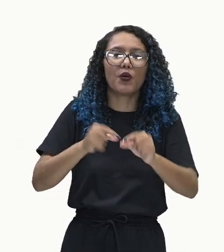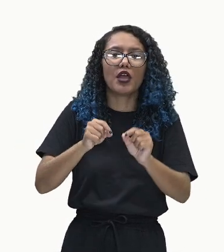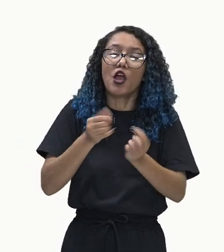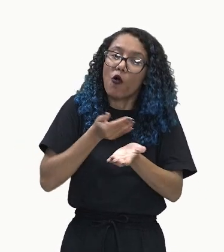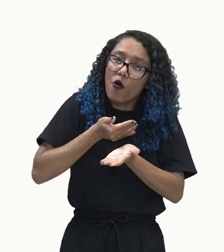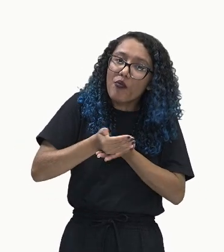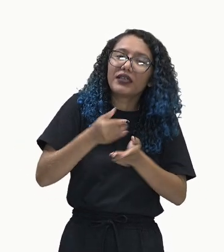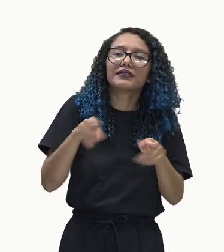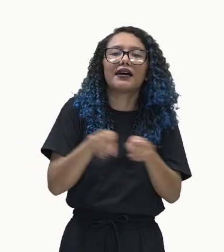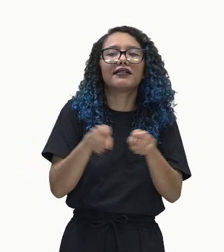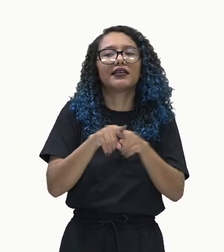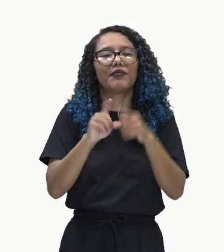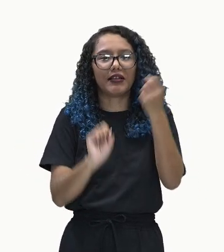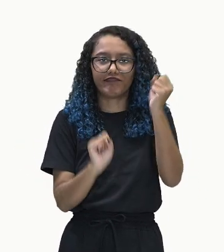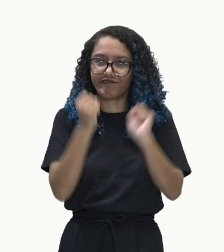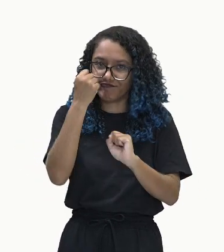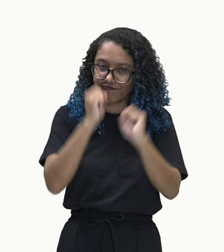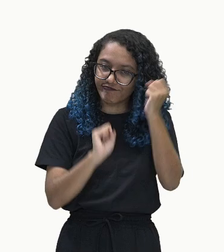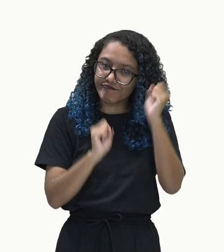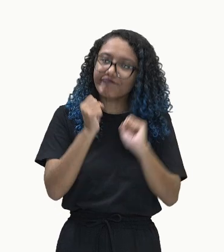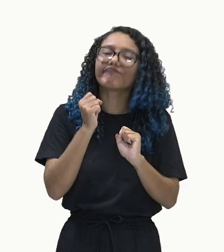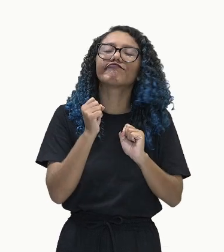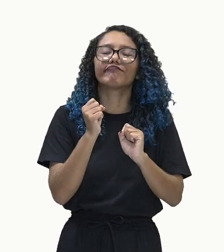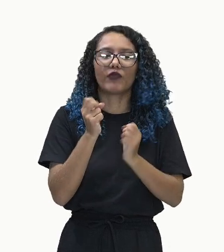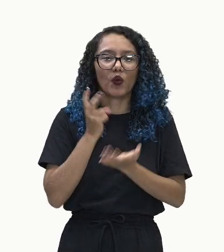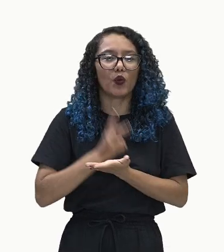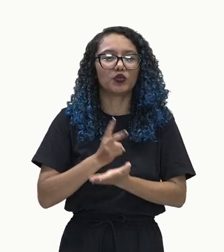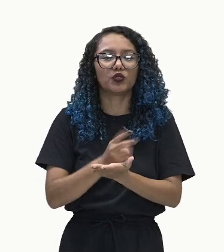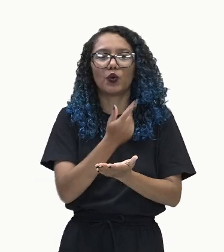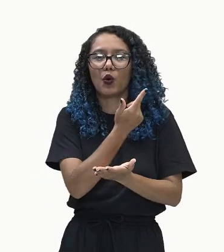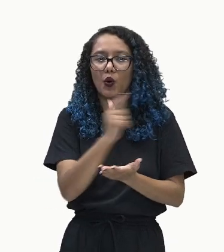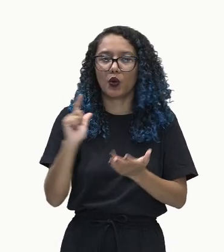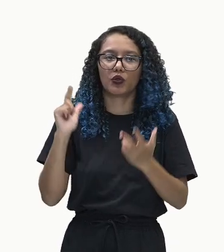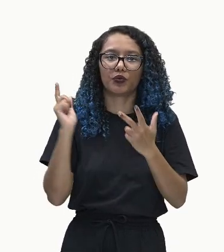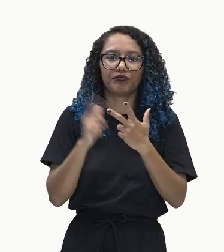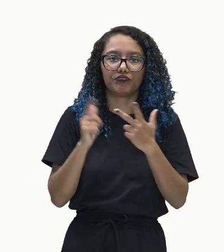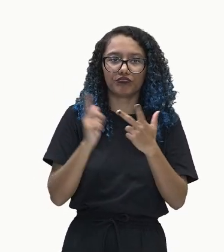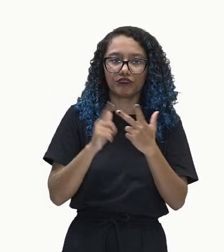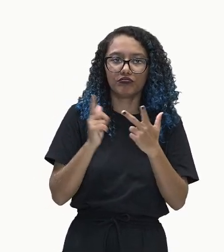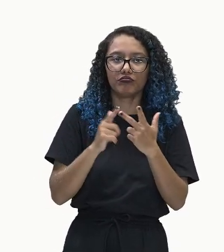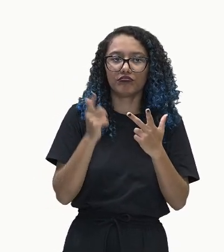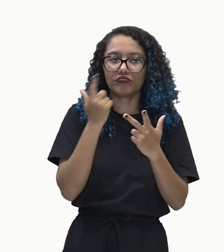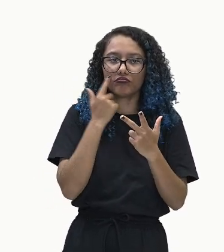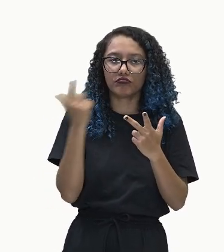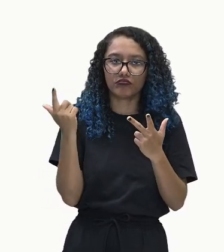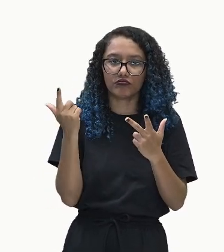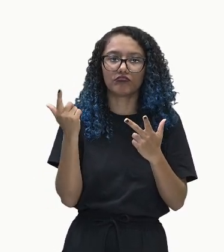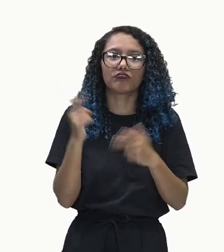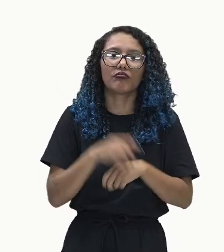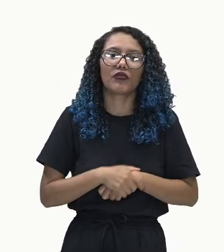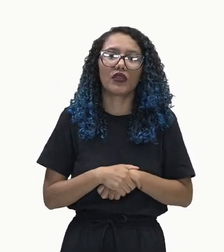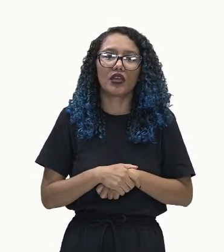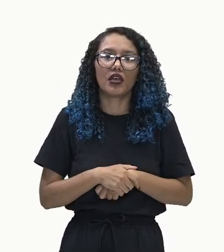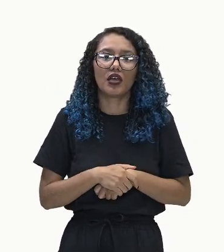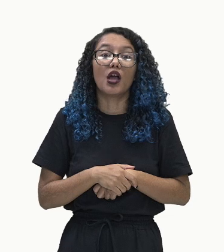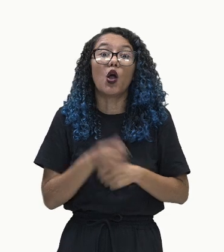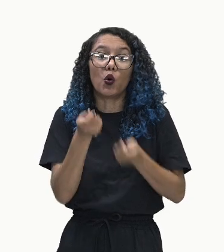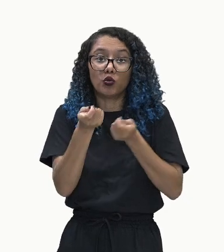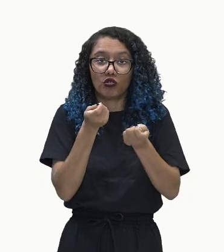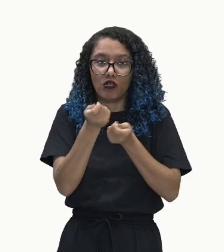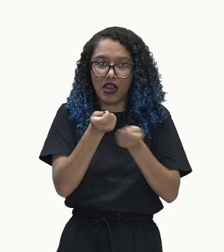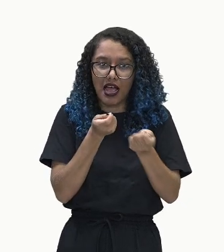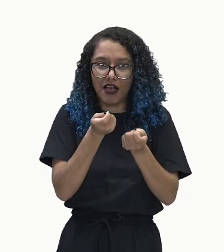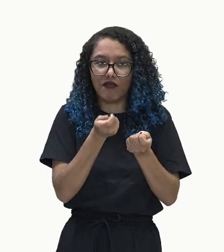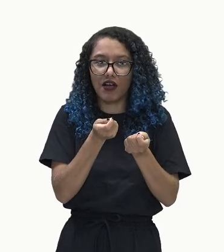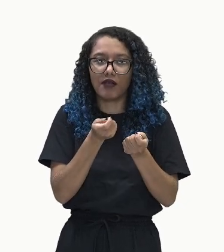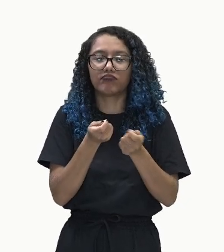da industrialização. Vamos lá, gente. Próximo ponto para a gente entender. O domínio do transporte marítimo